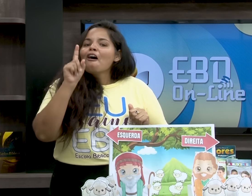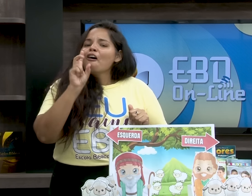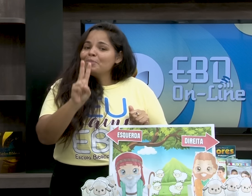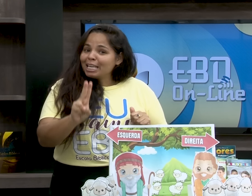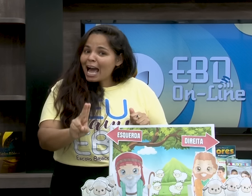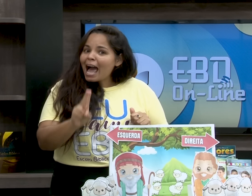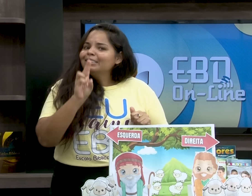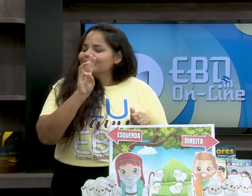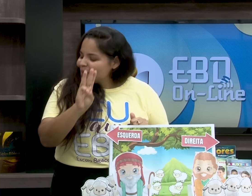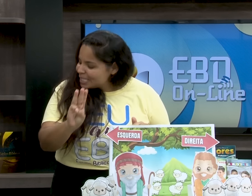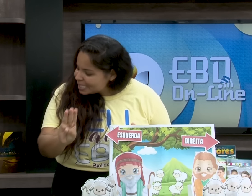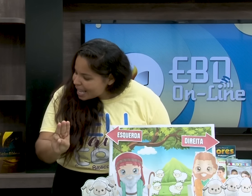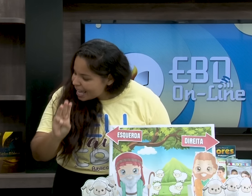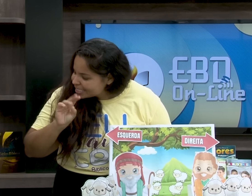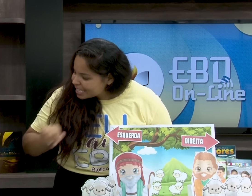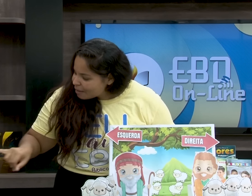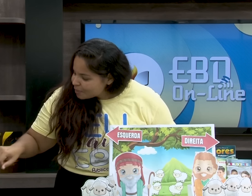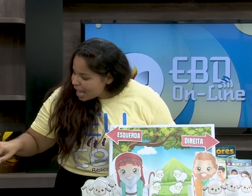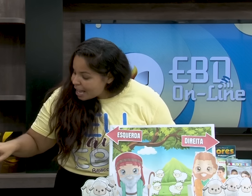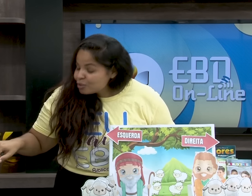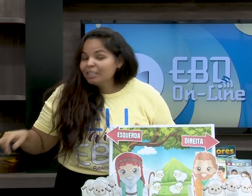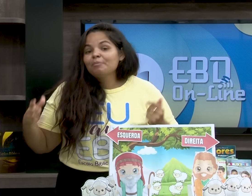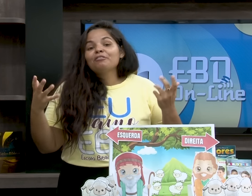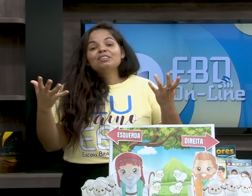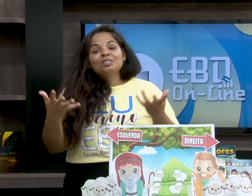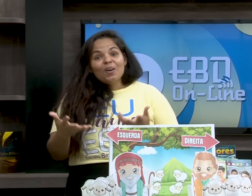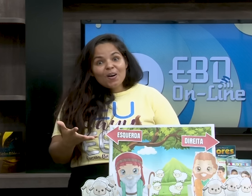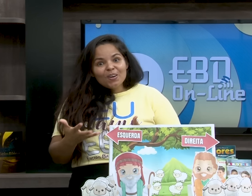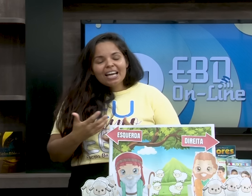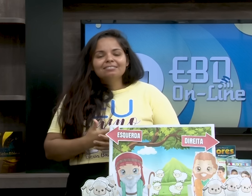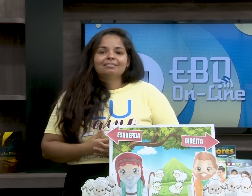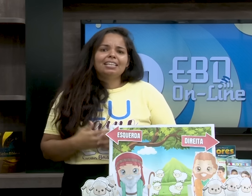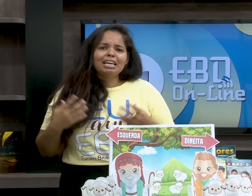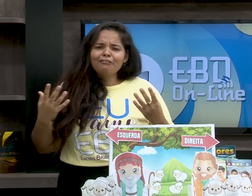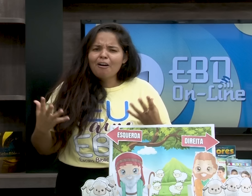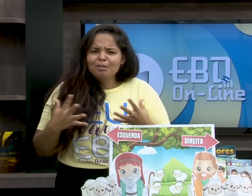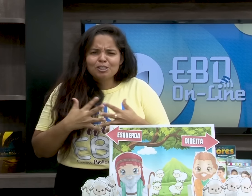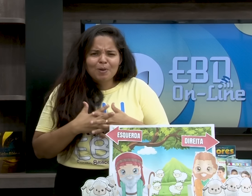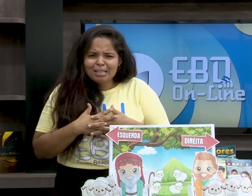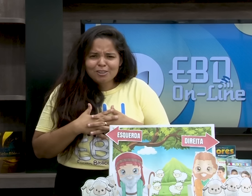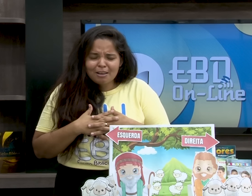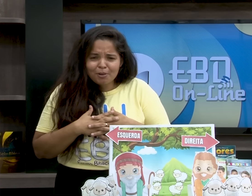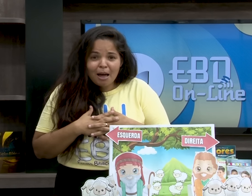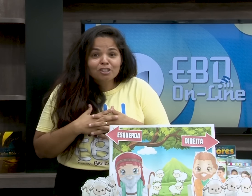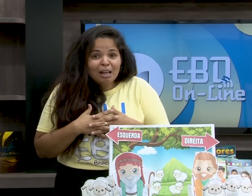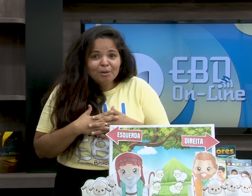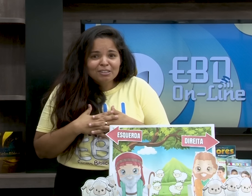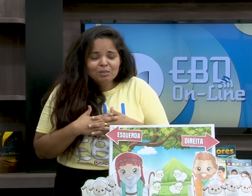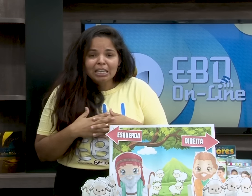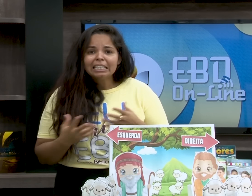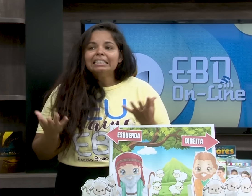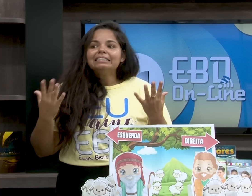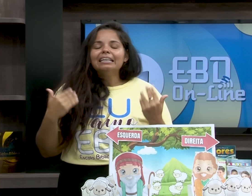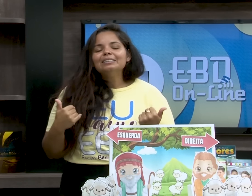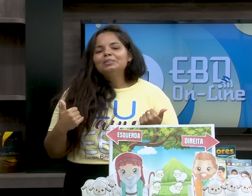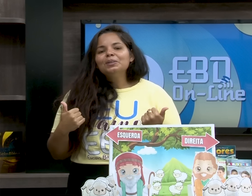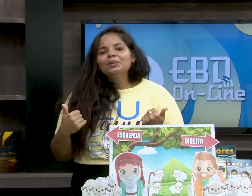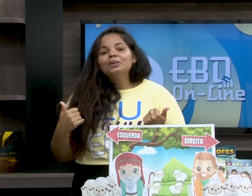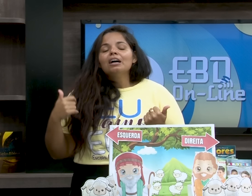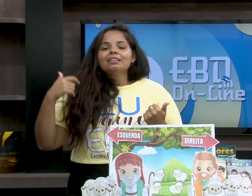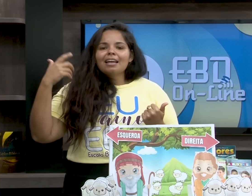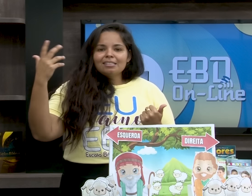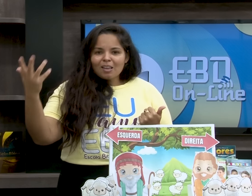Por favor, obrigado, com licença. Ajudando a professora. De que forma a gente pode ajudar a professora?